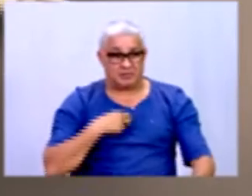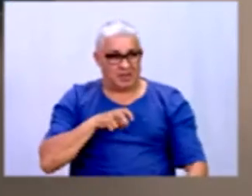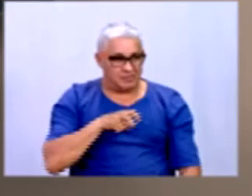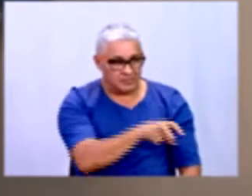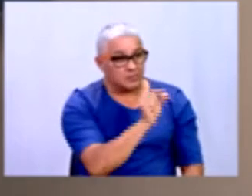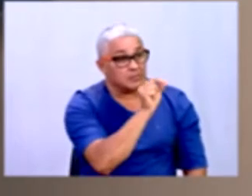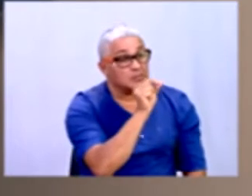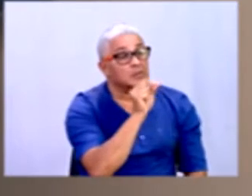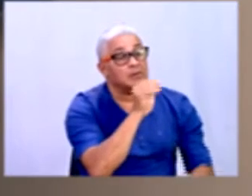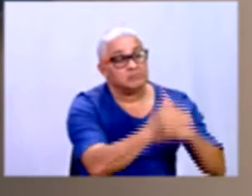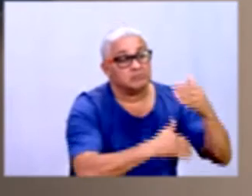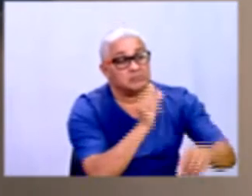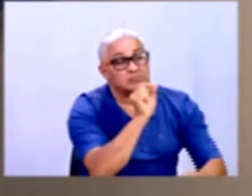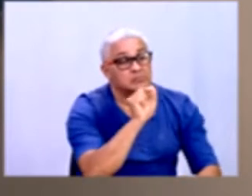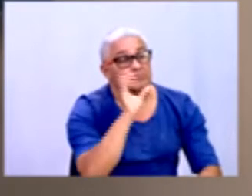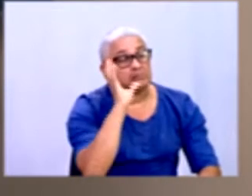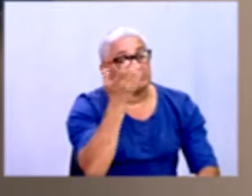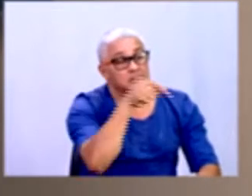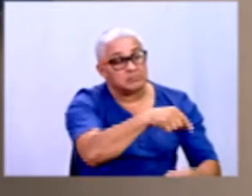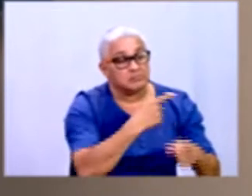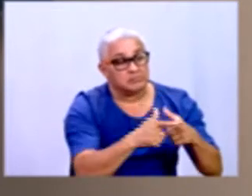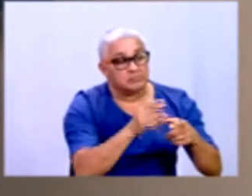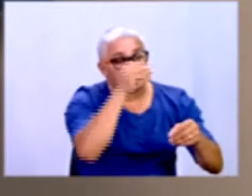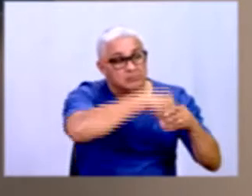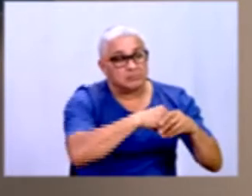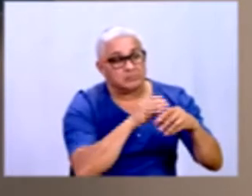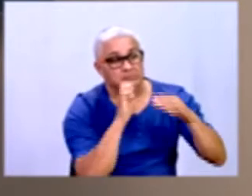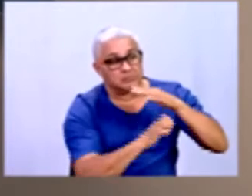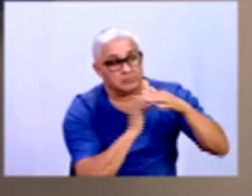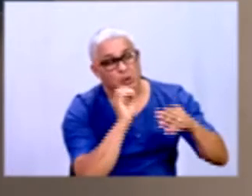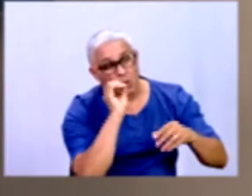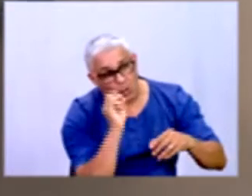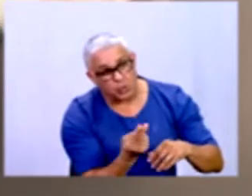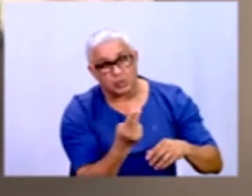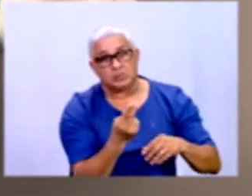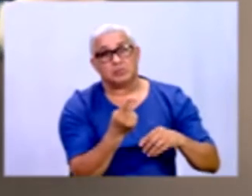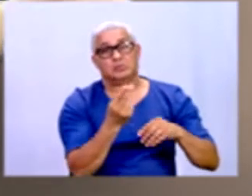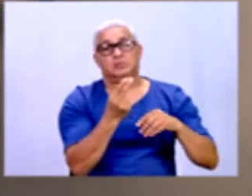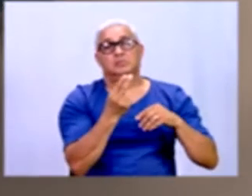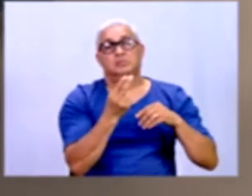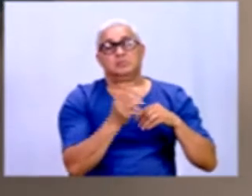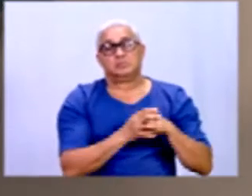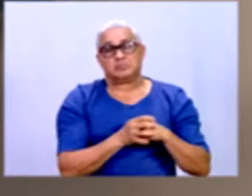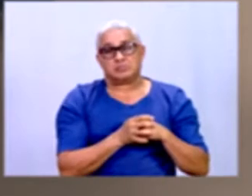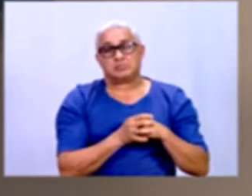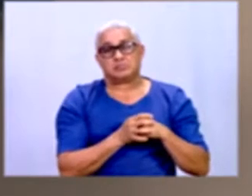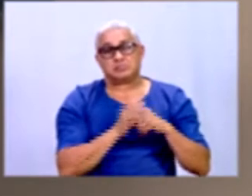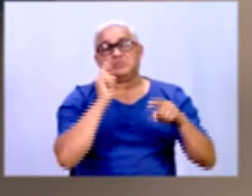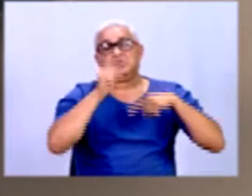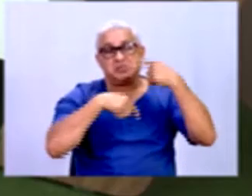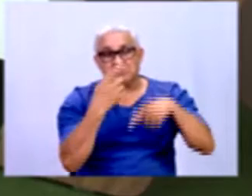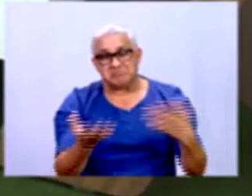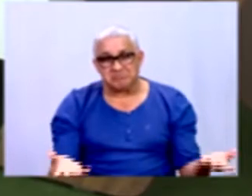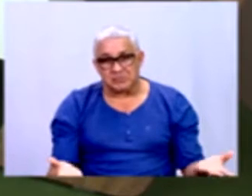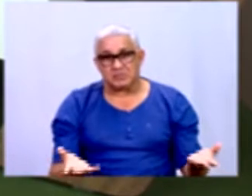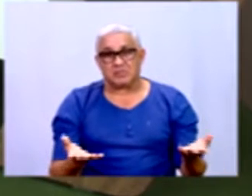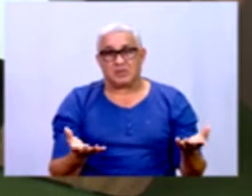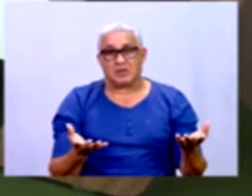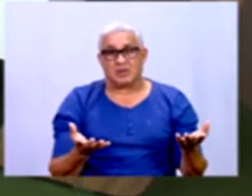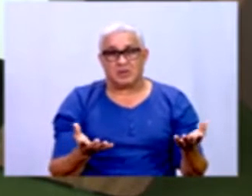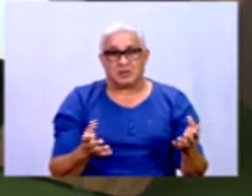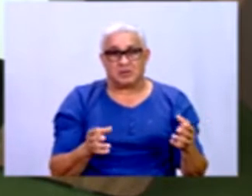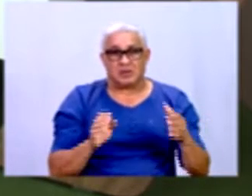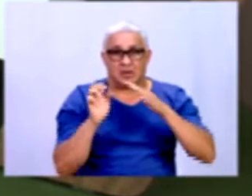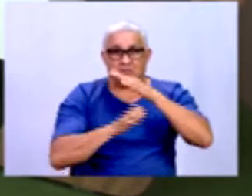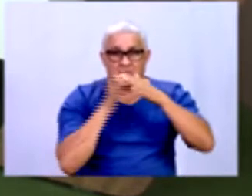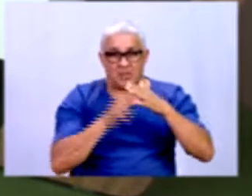no processo da entrega. Se o problema está dentro da minha empresa ou se está sendo depois, que é a logística externa. É,